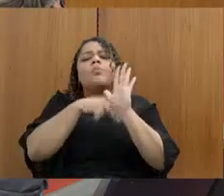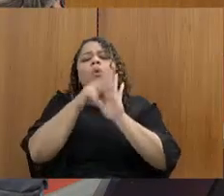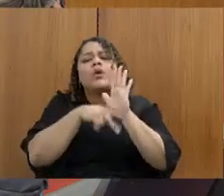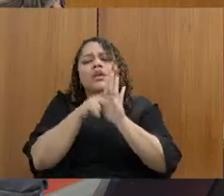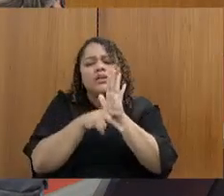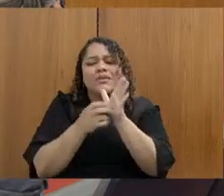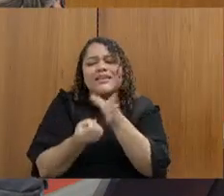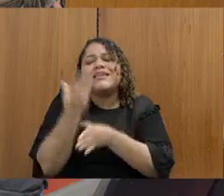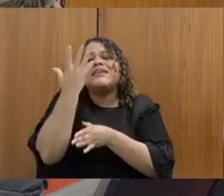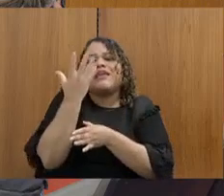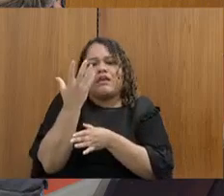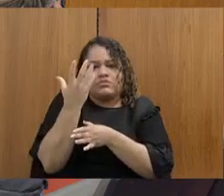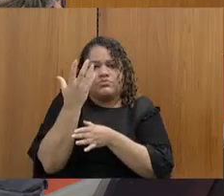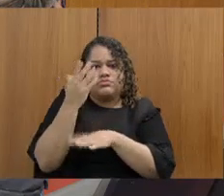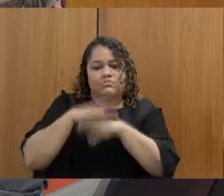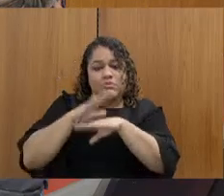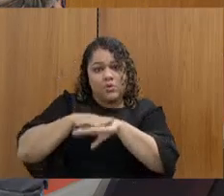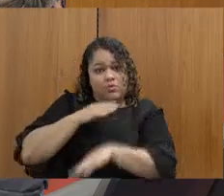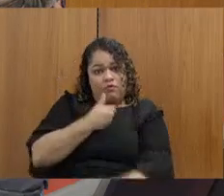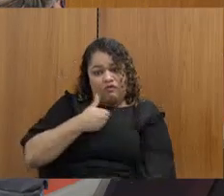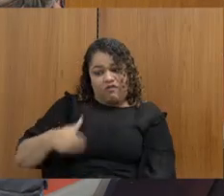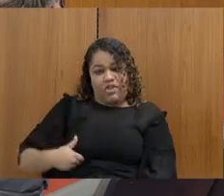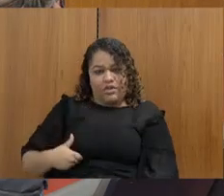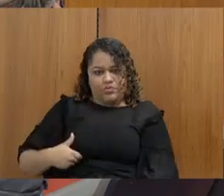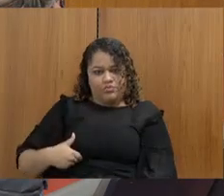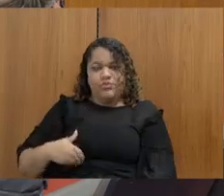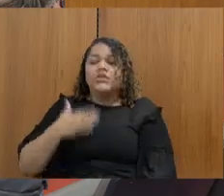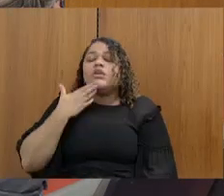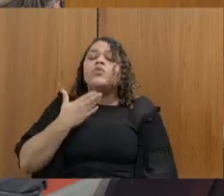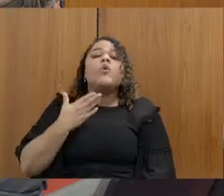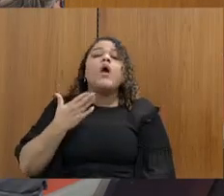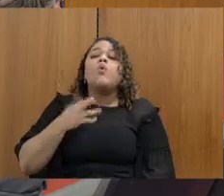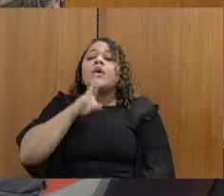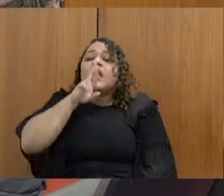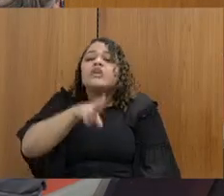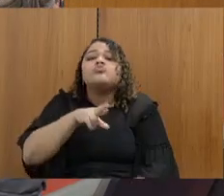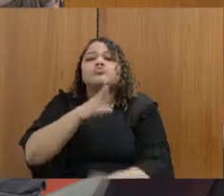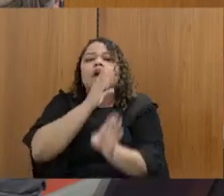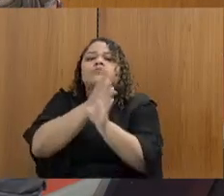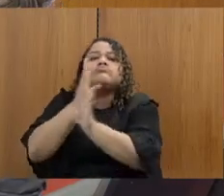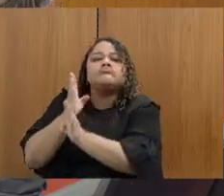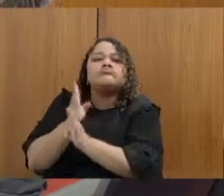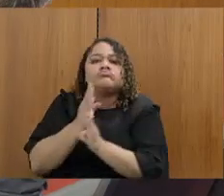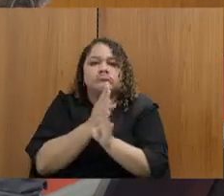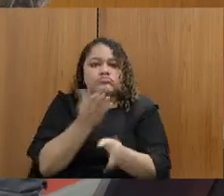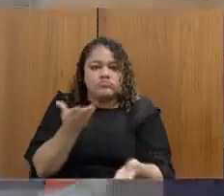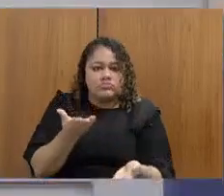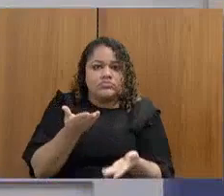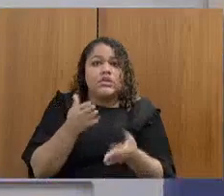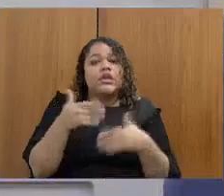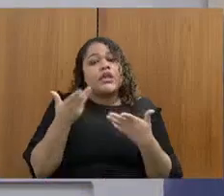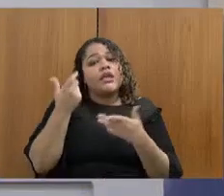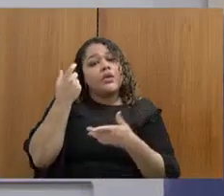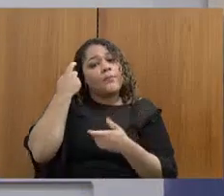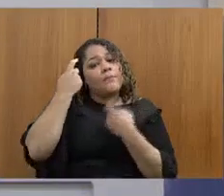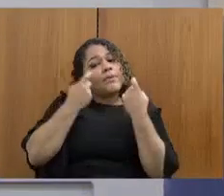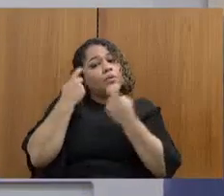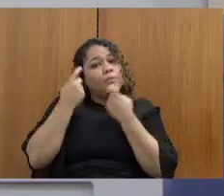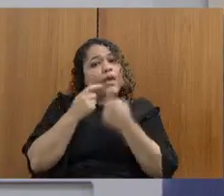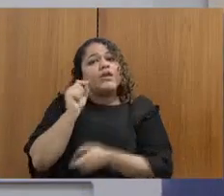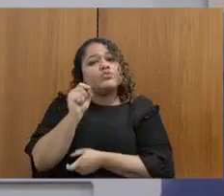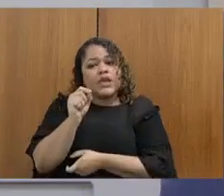quais foram os resultados mensurados. Eu tenho a preocupação que talvez os resultados ou não tenham